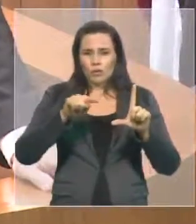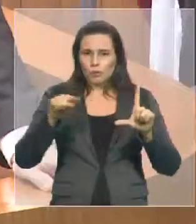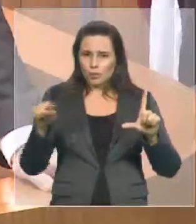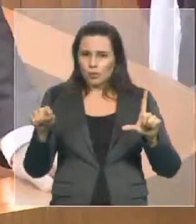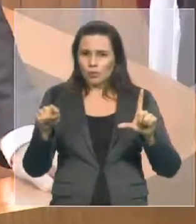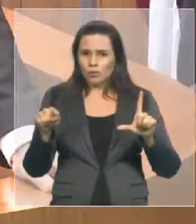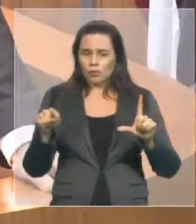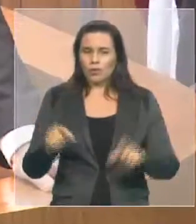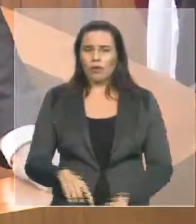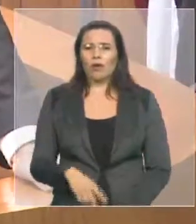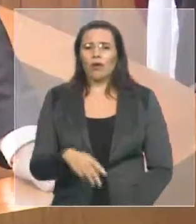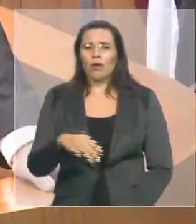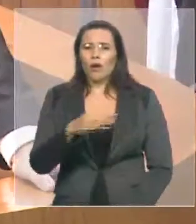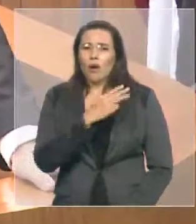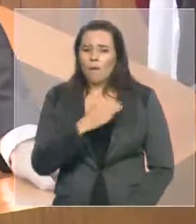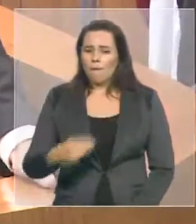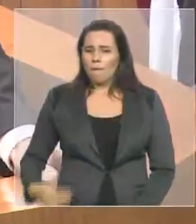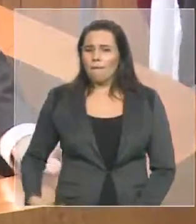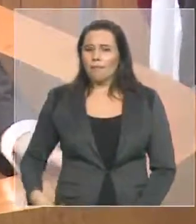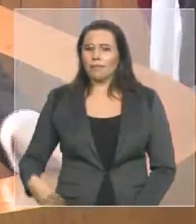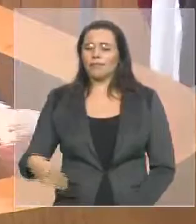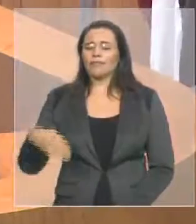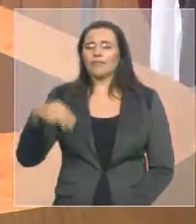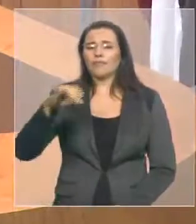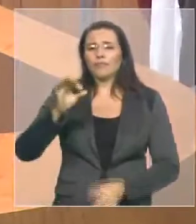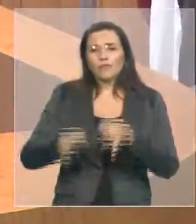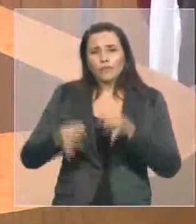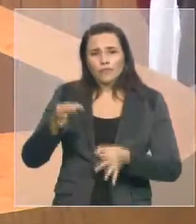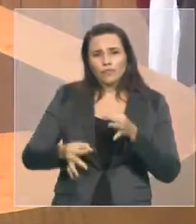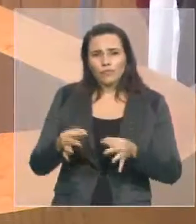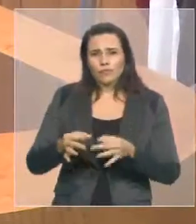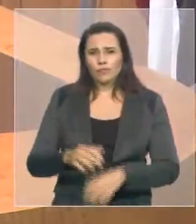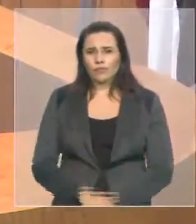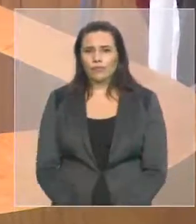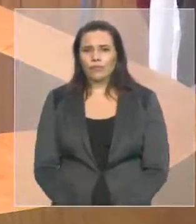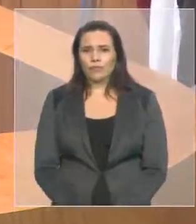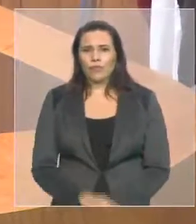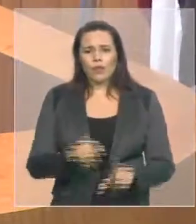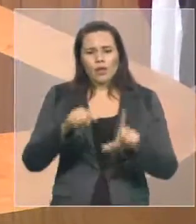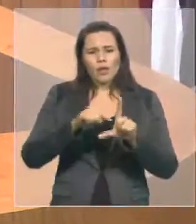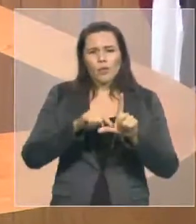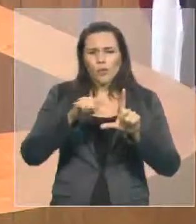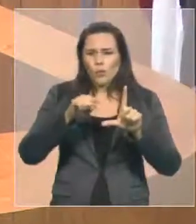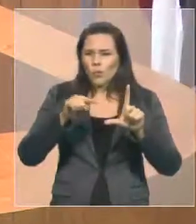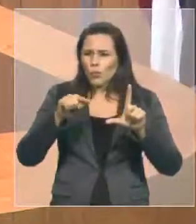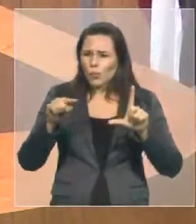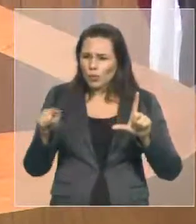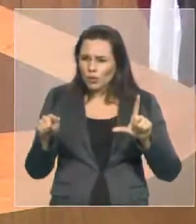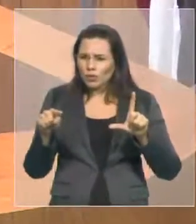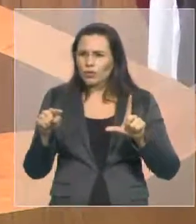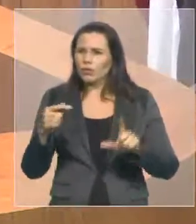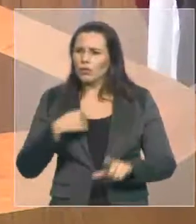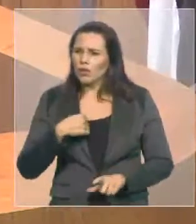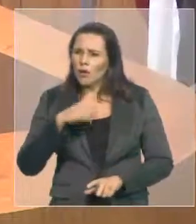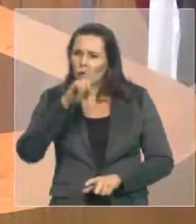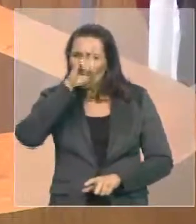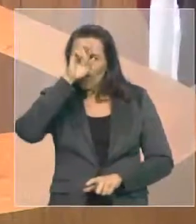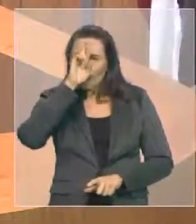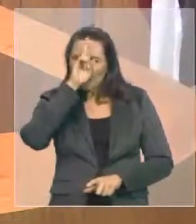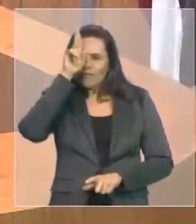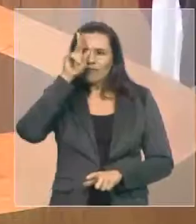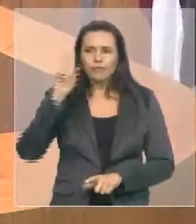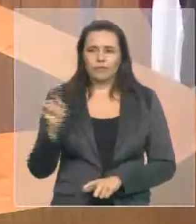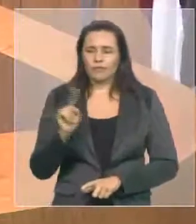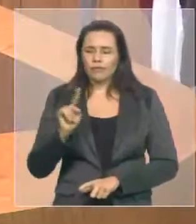Justiça, não é um índice que nós criamos. Nós temos que ver o aumento do efetivo da polícia militar e civil,